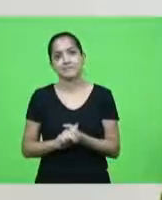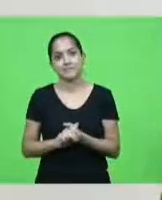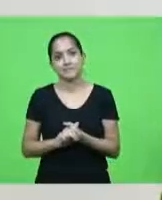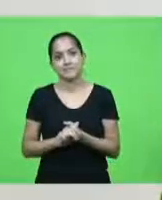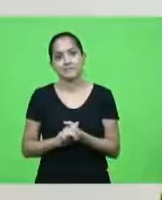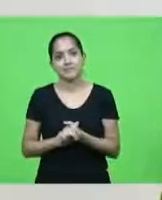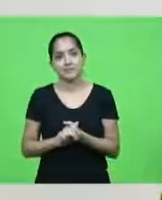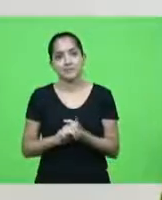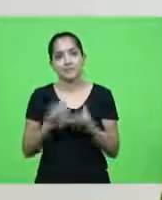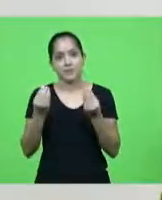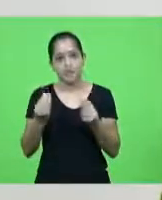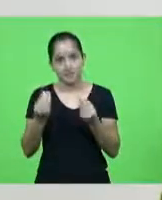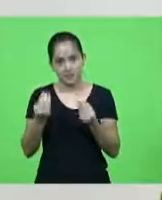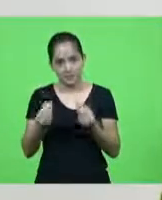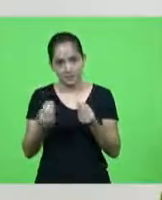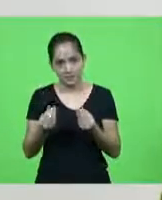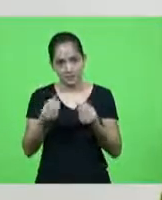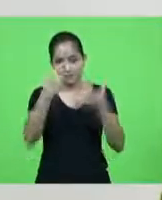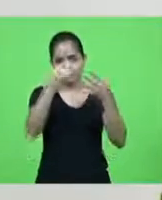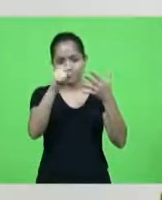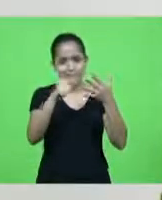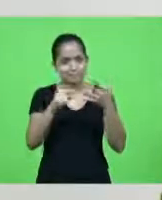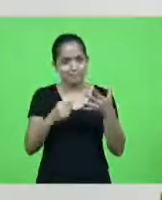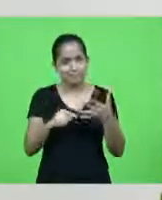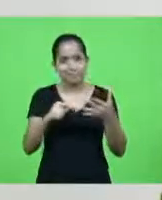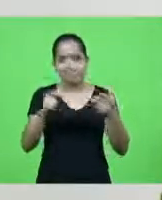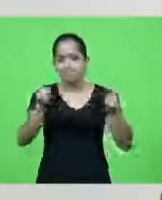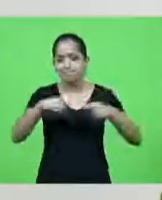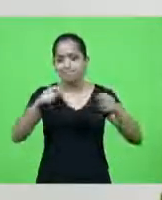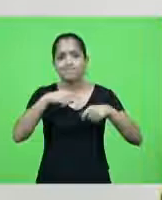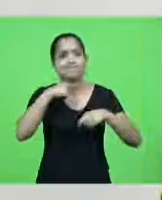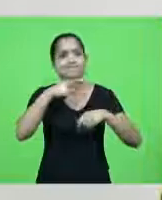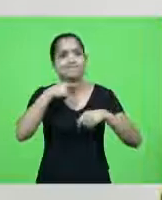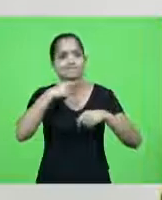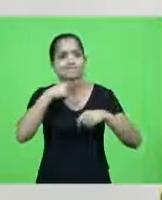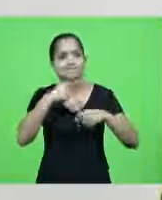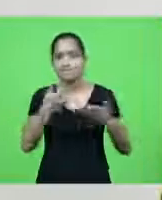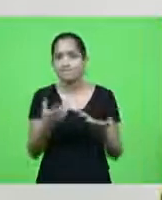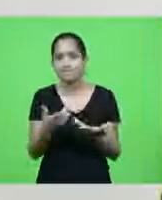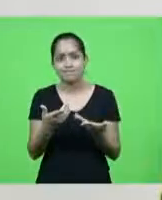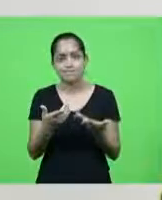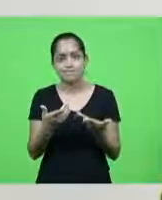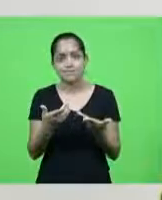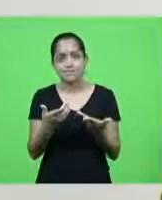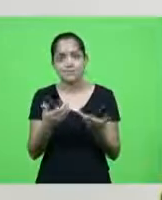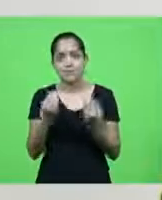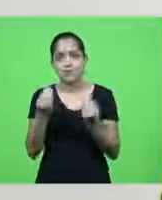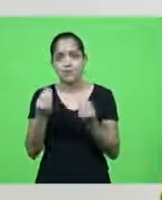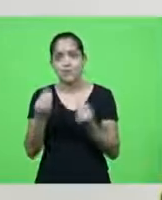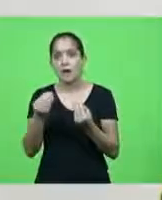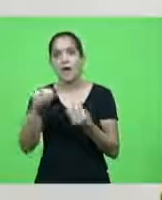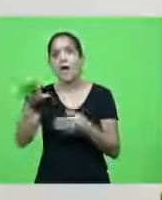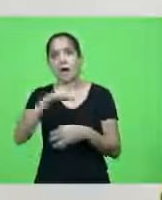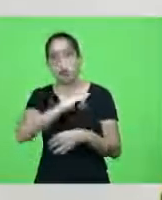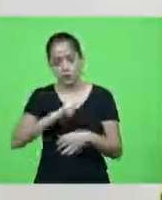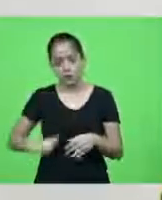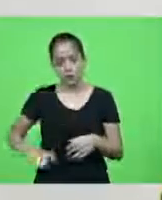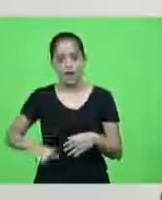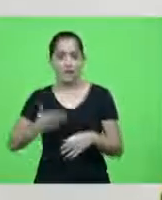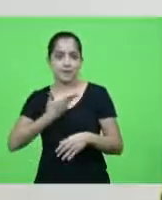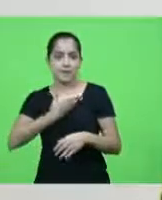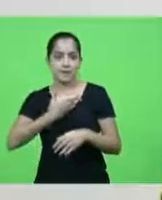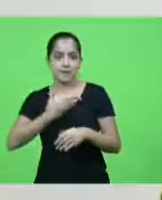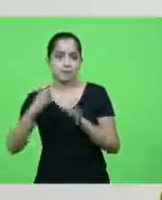o cara não tem condições de assumir um porto aí o governador porque é amiguinho